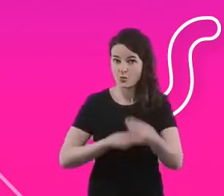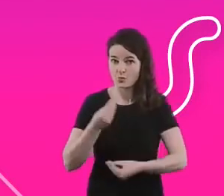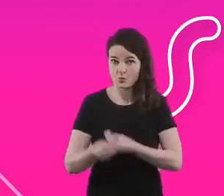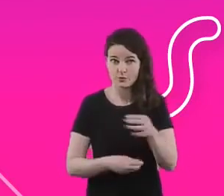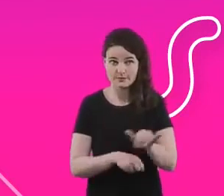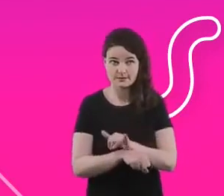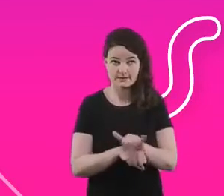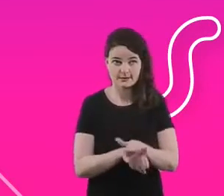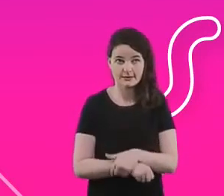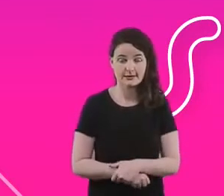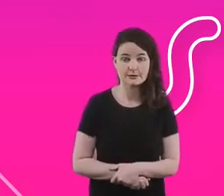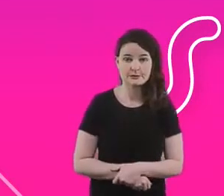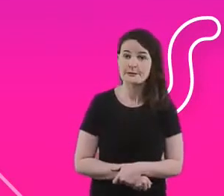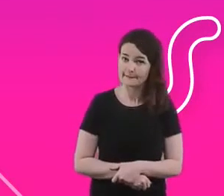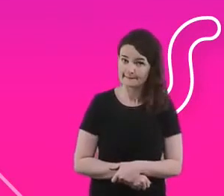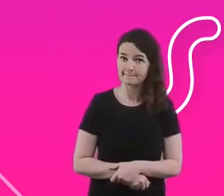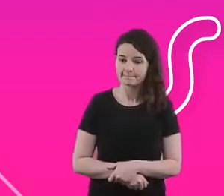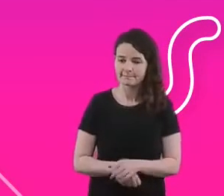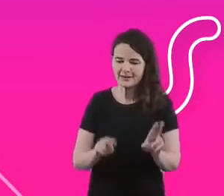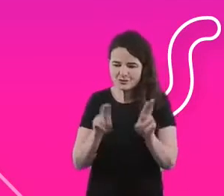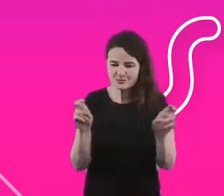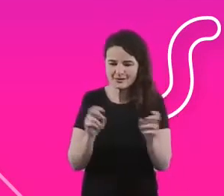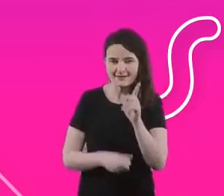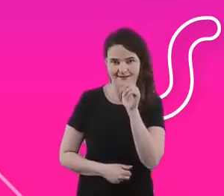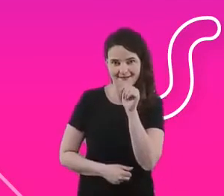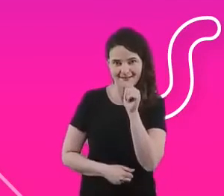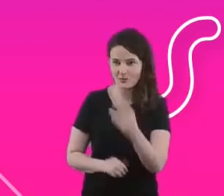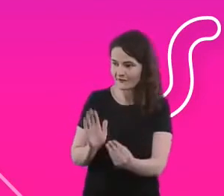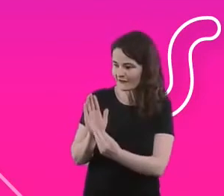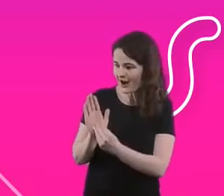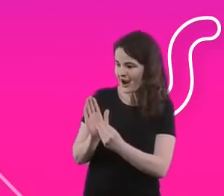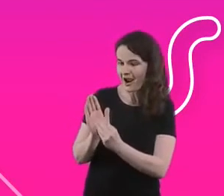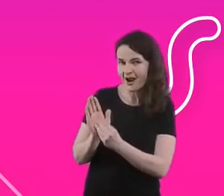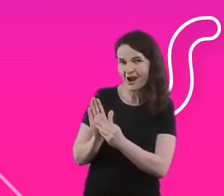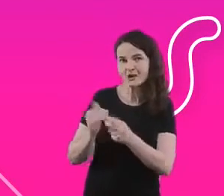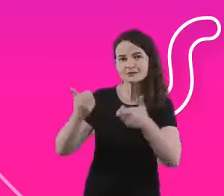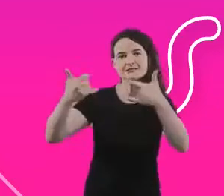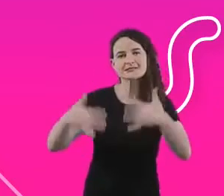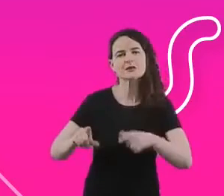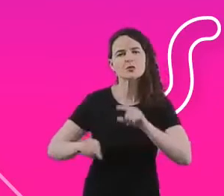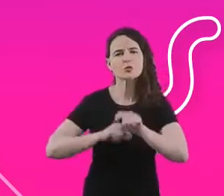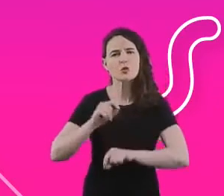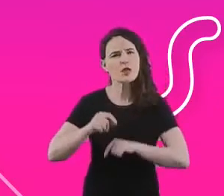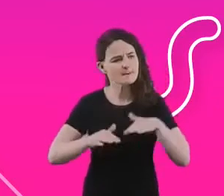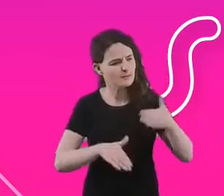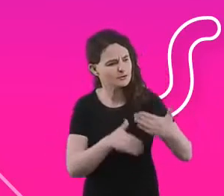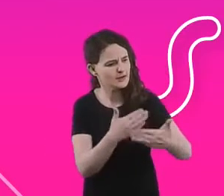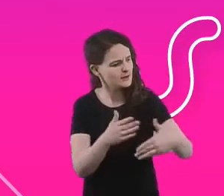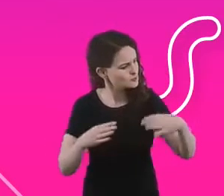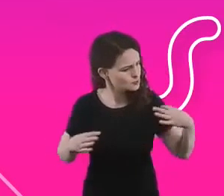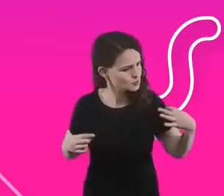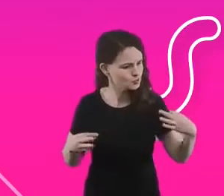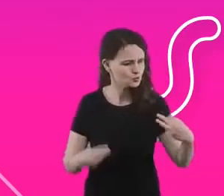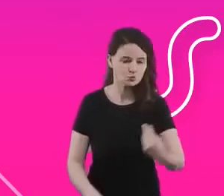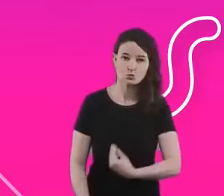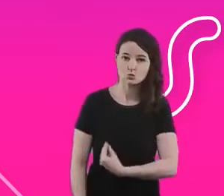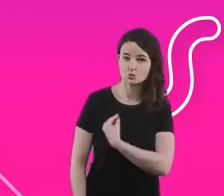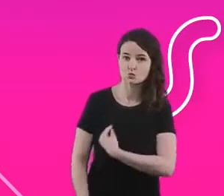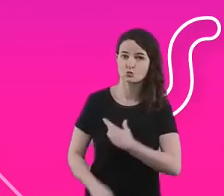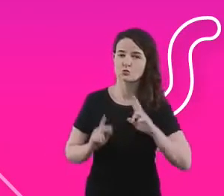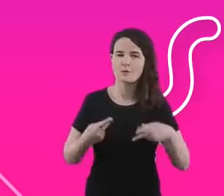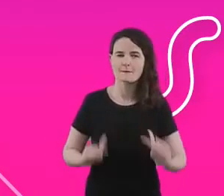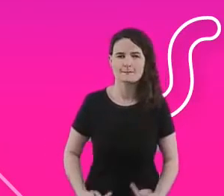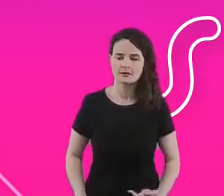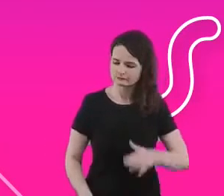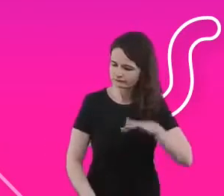E aí, quando a gente está falando de falta d'água, tá? Acesso, a gente está falando sobre todos os processos que um ser humano passa ao longo do dia, né? Desde que ele acorda até